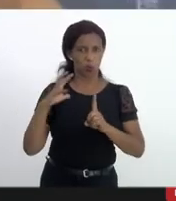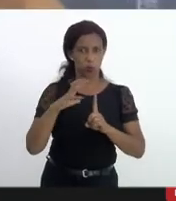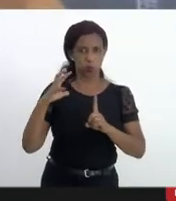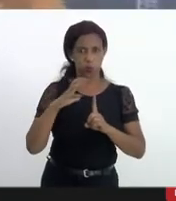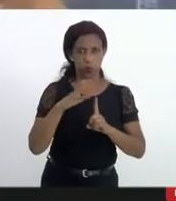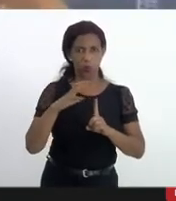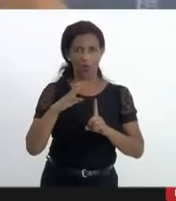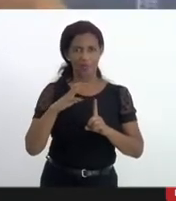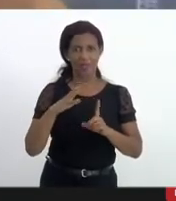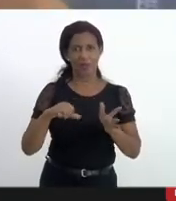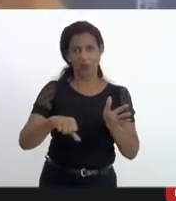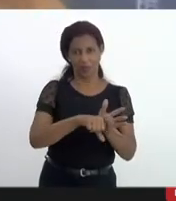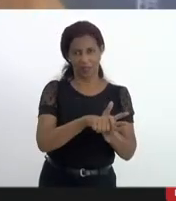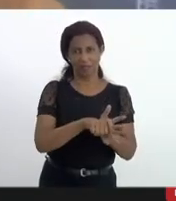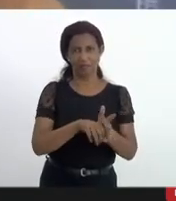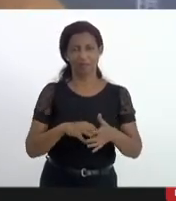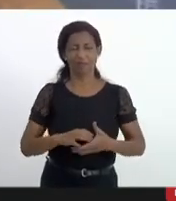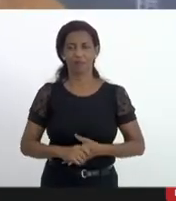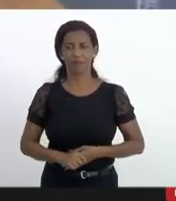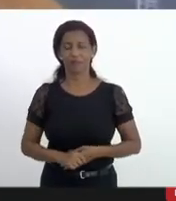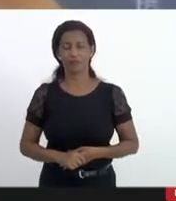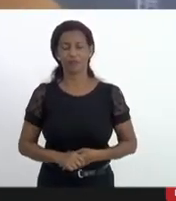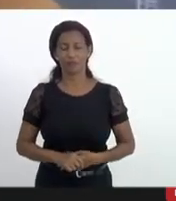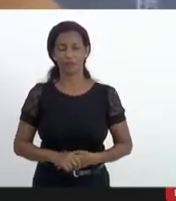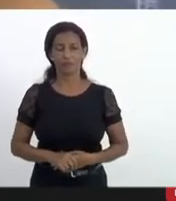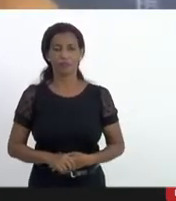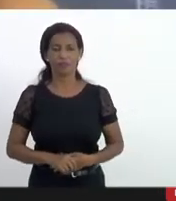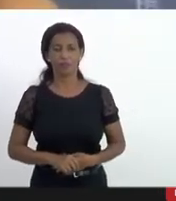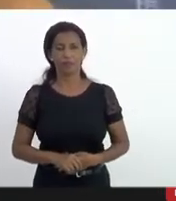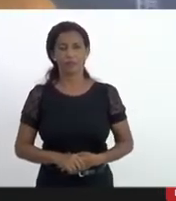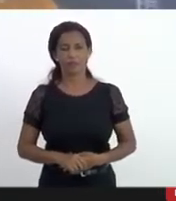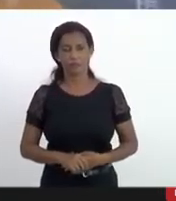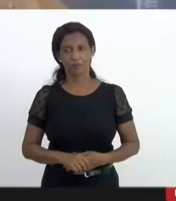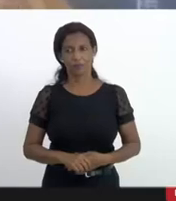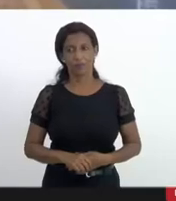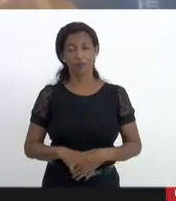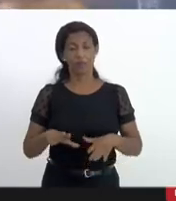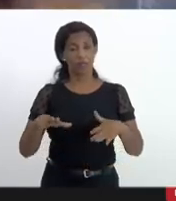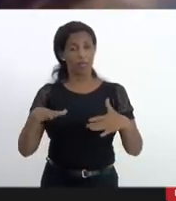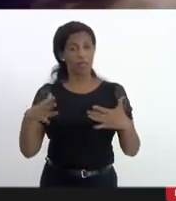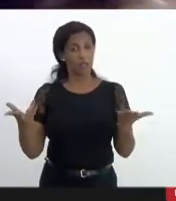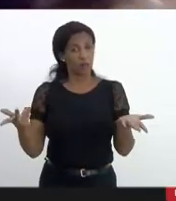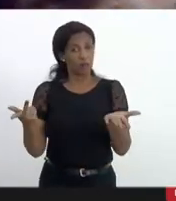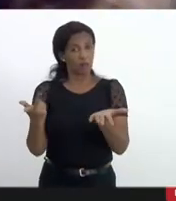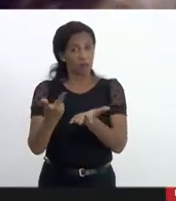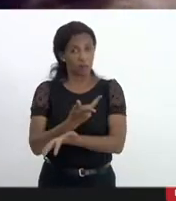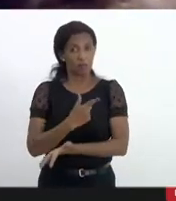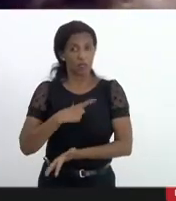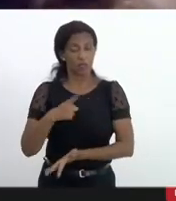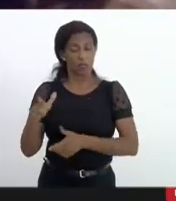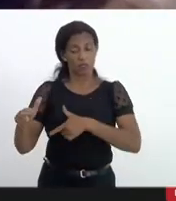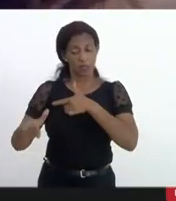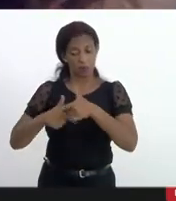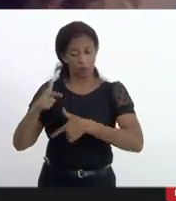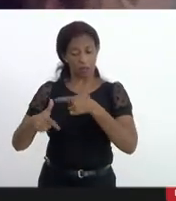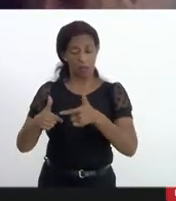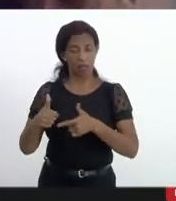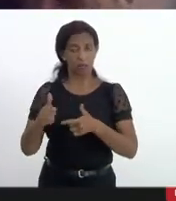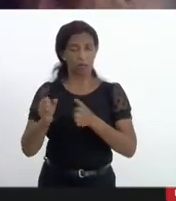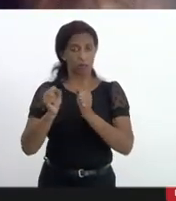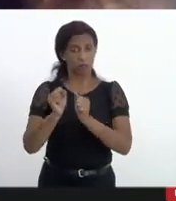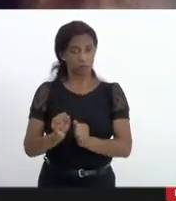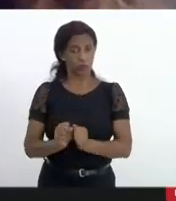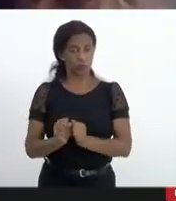Coronel há então um é houve esse trabalho do poder executivo em